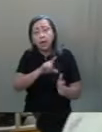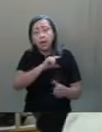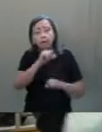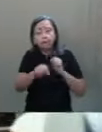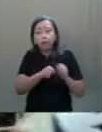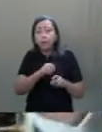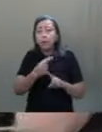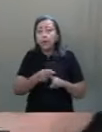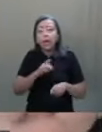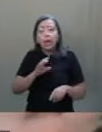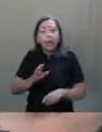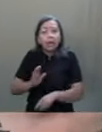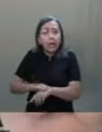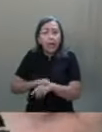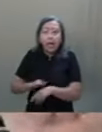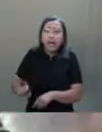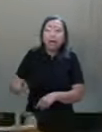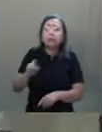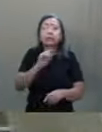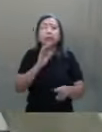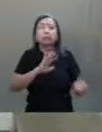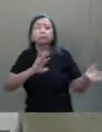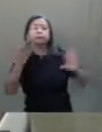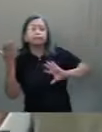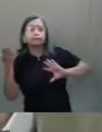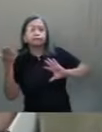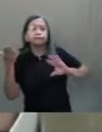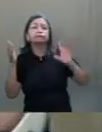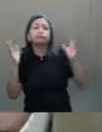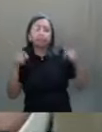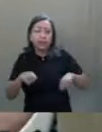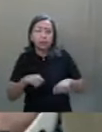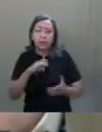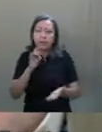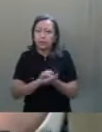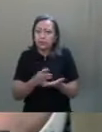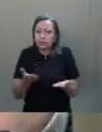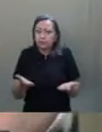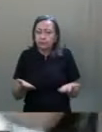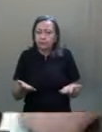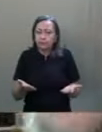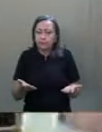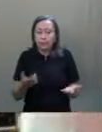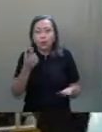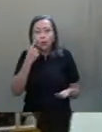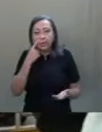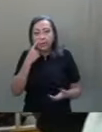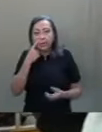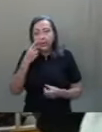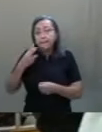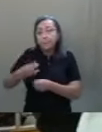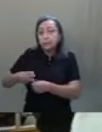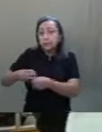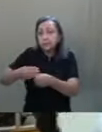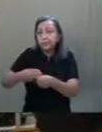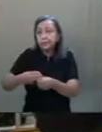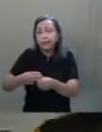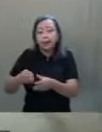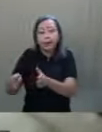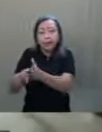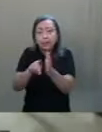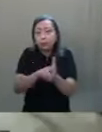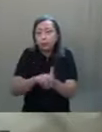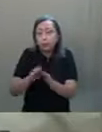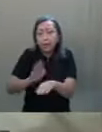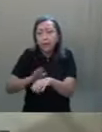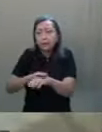estado de calamidade é uma realidade. Ora, município X ou Y decide